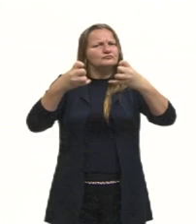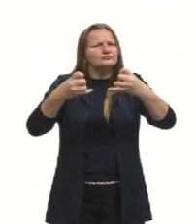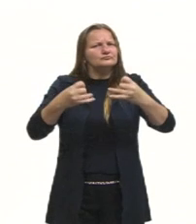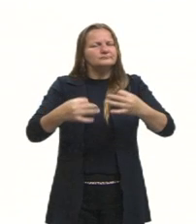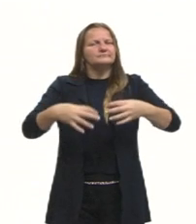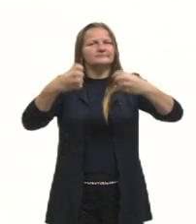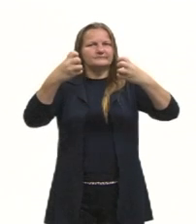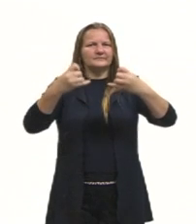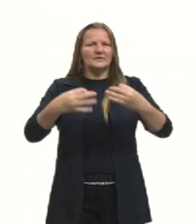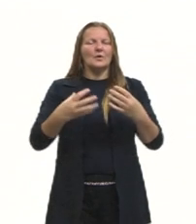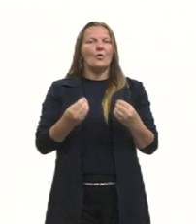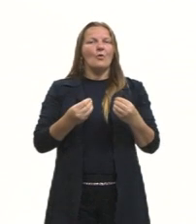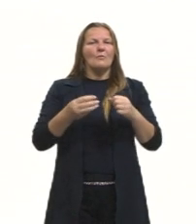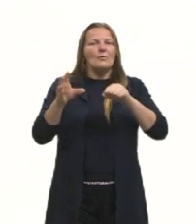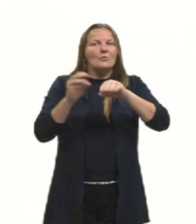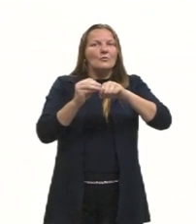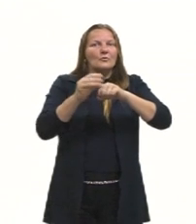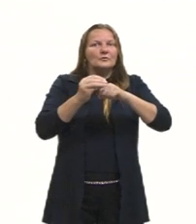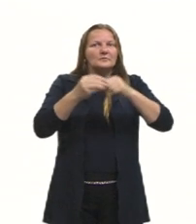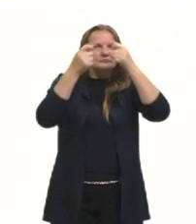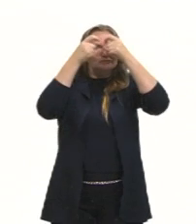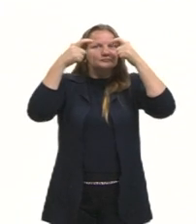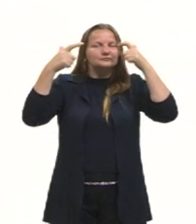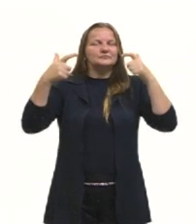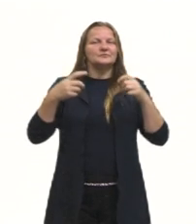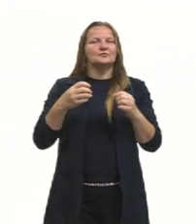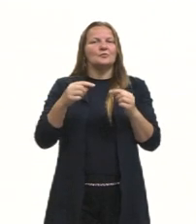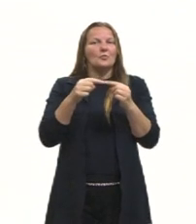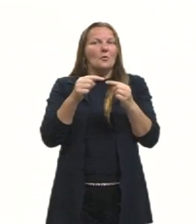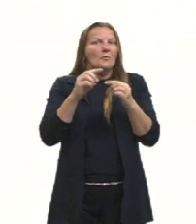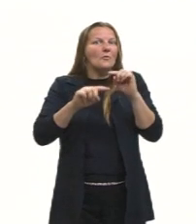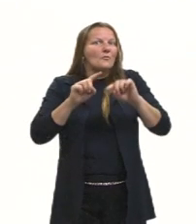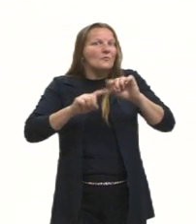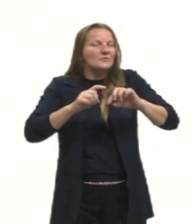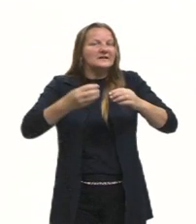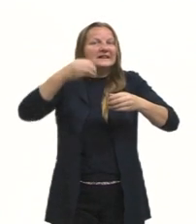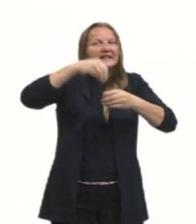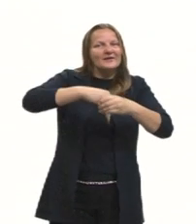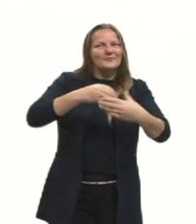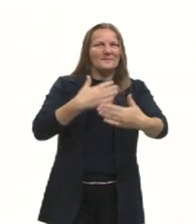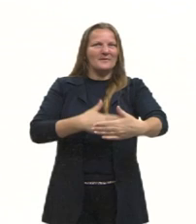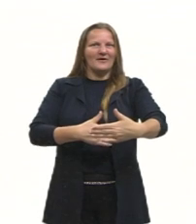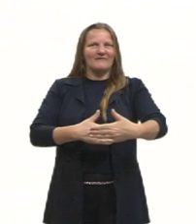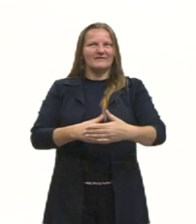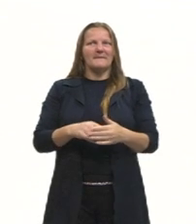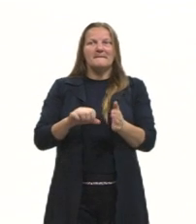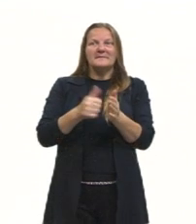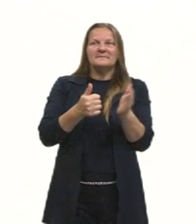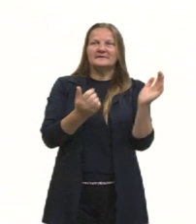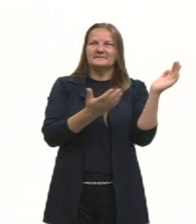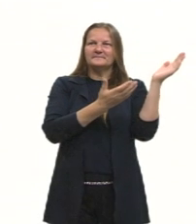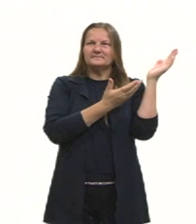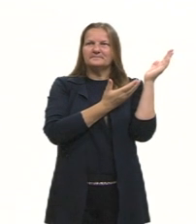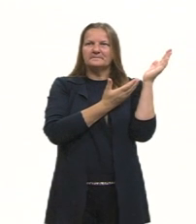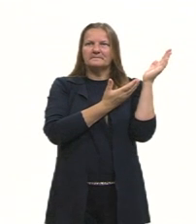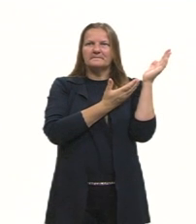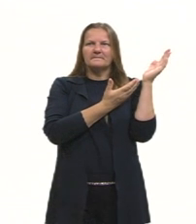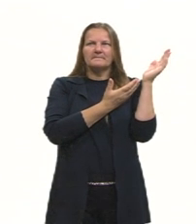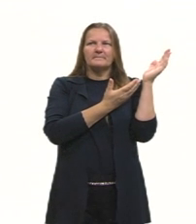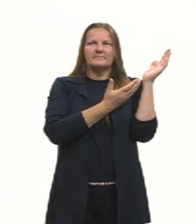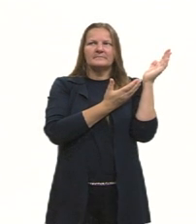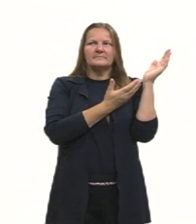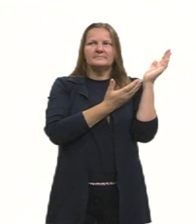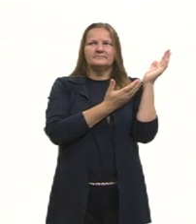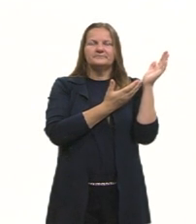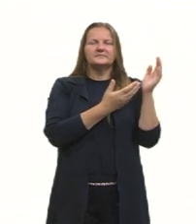como os nossos conhecimentos são objeto das questões. E já vamos lá para a primeira. Uma questão, a questão